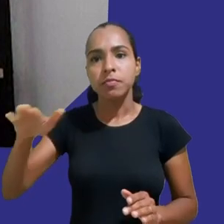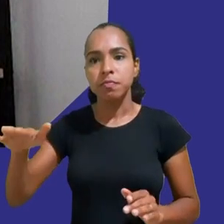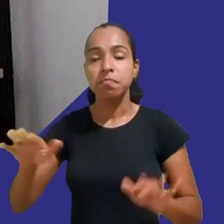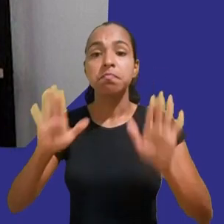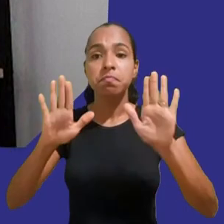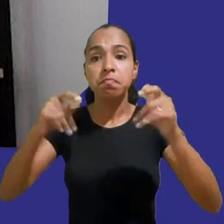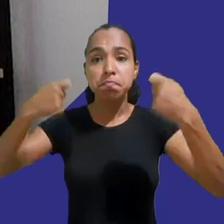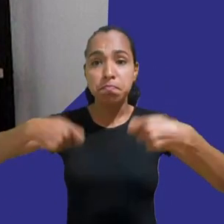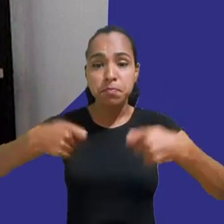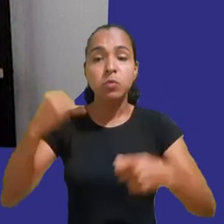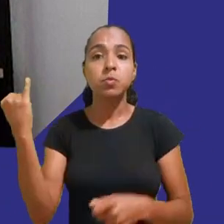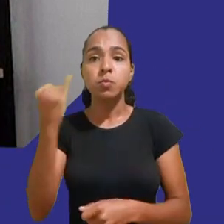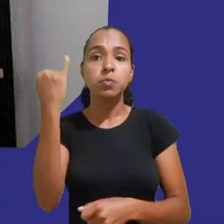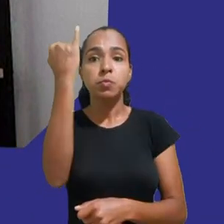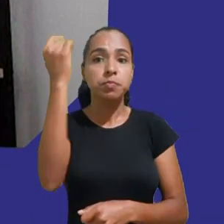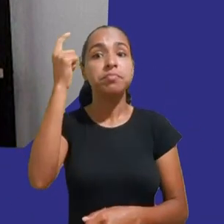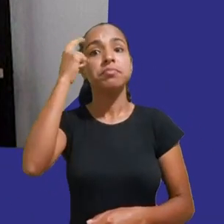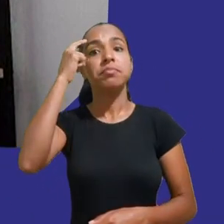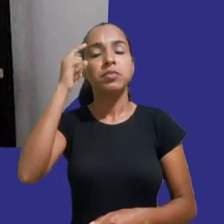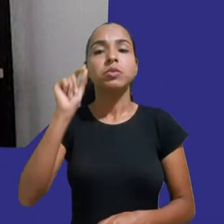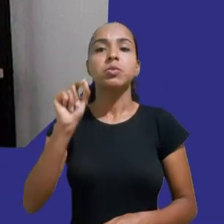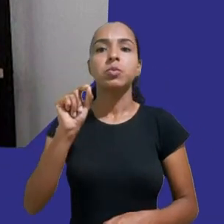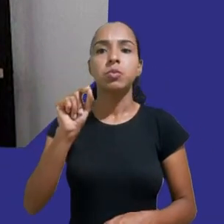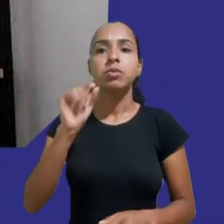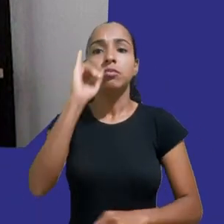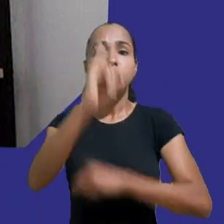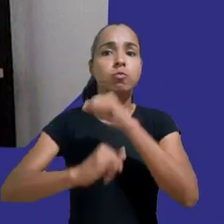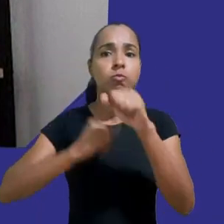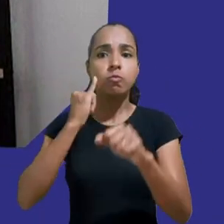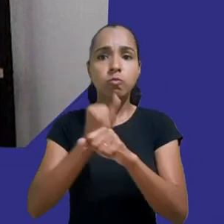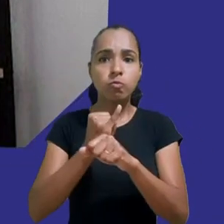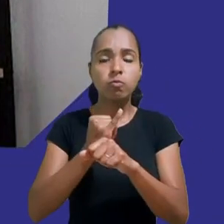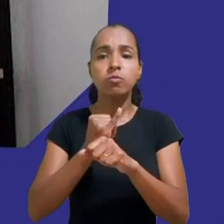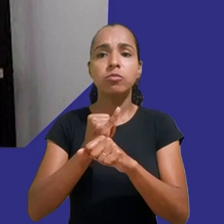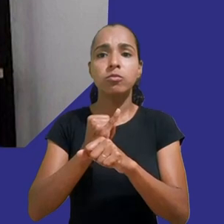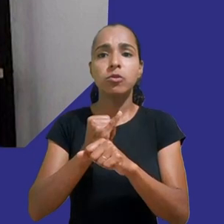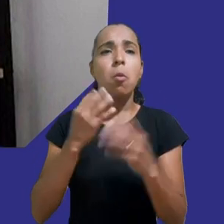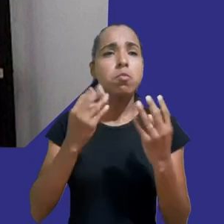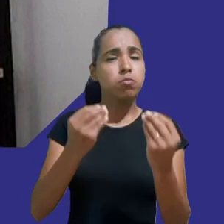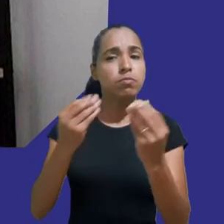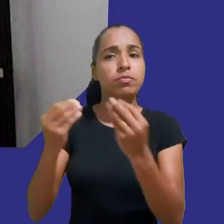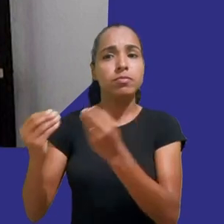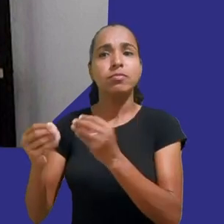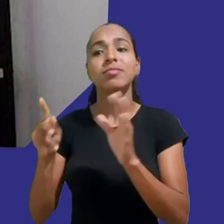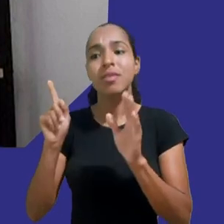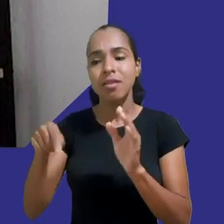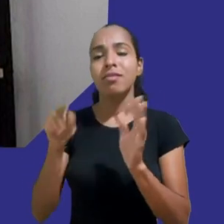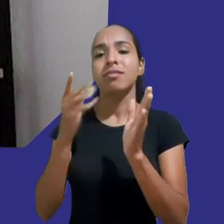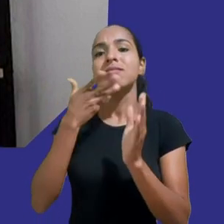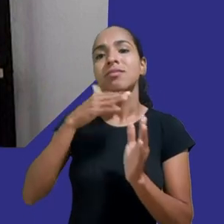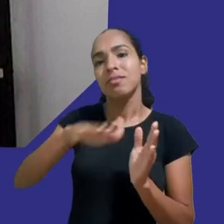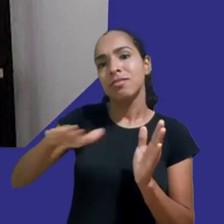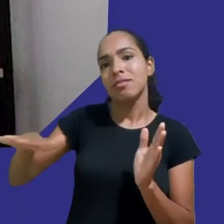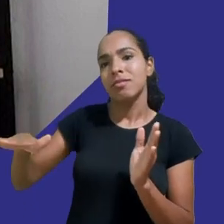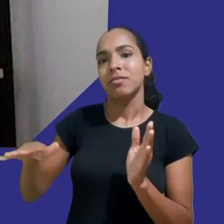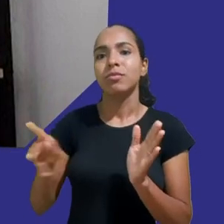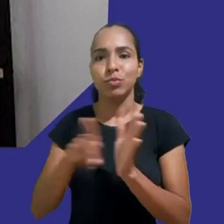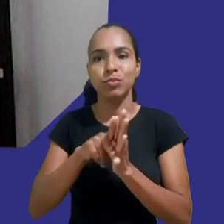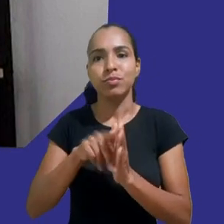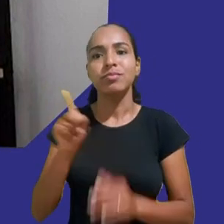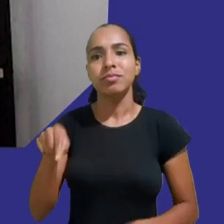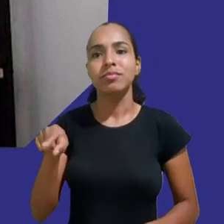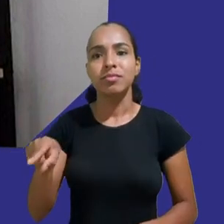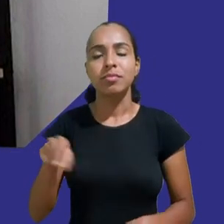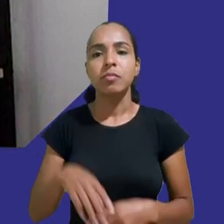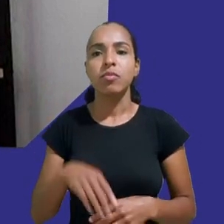terço dos usuários de internet no mundo todo serem crianças, isso segundo dados de 2017 do Unicef, o ambiente digital não